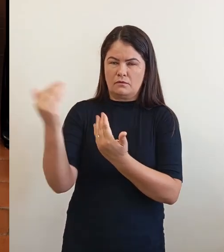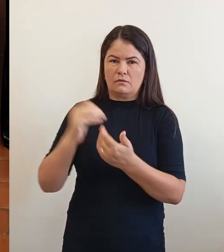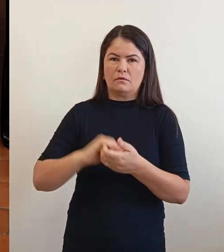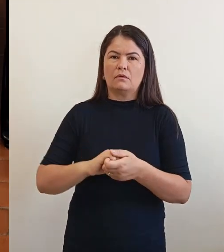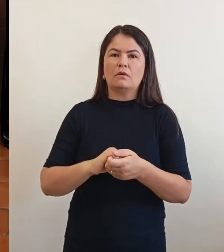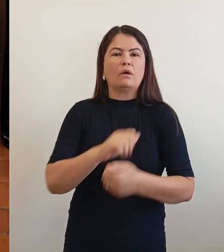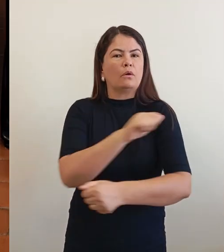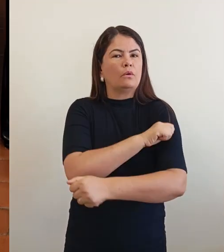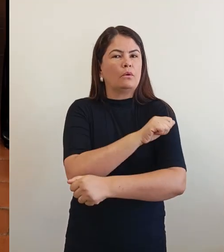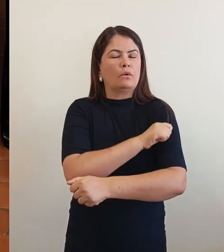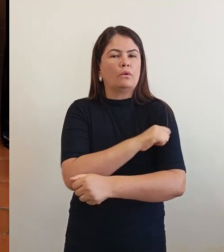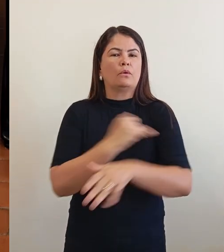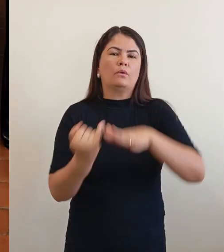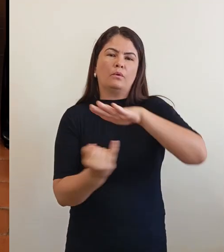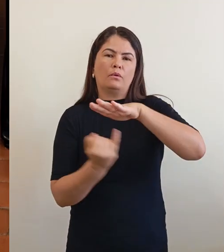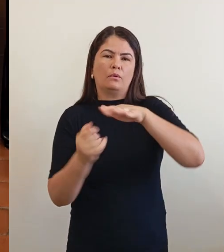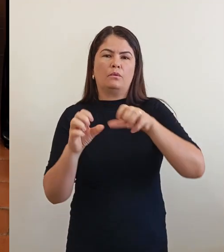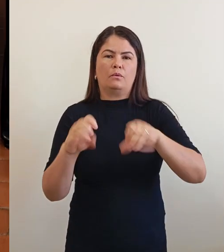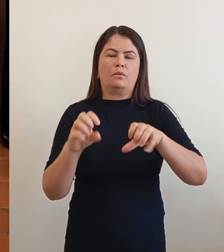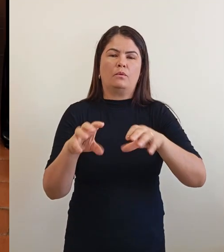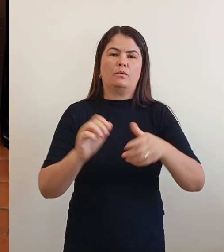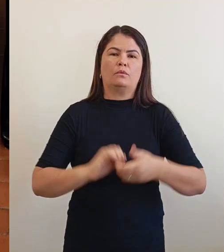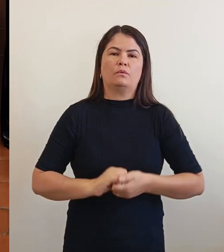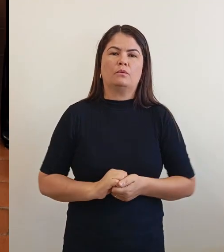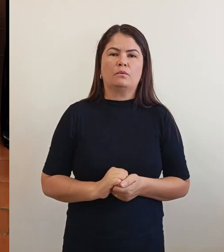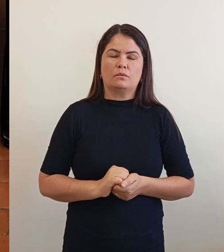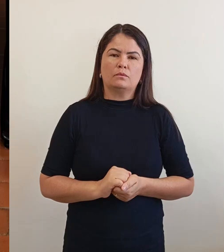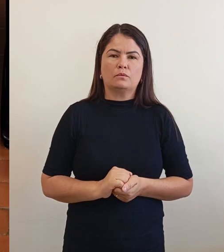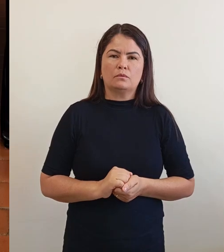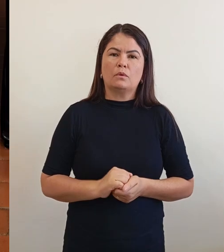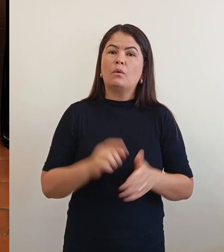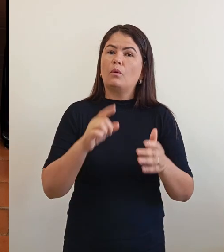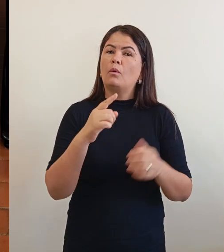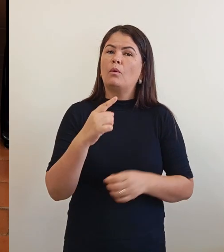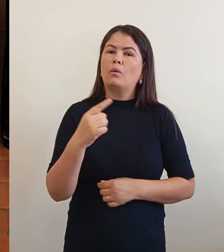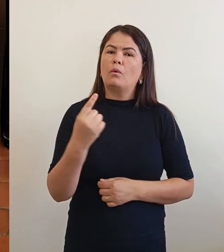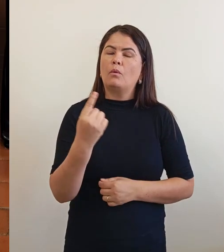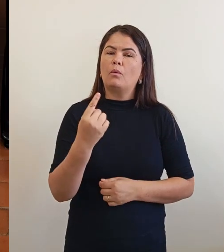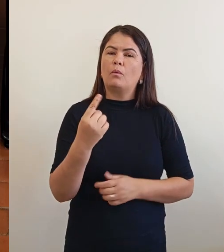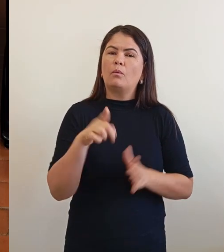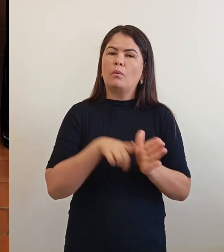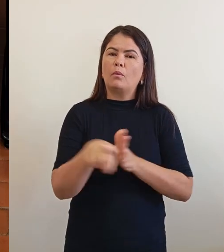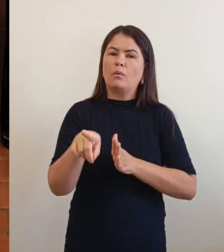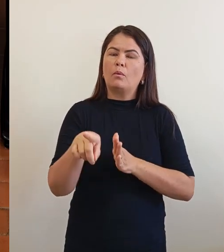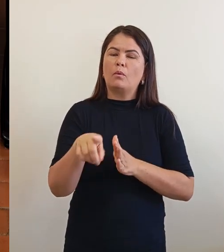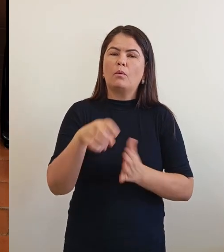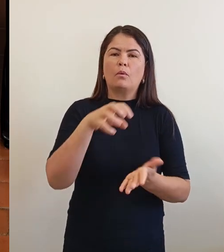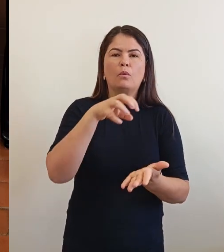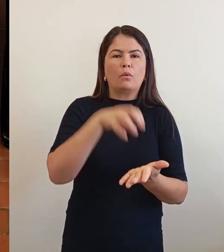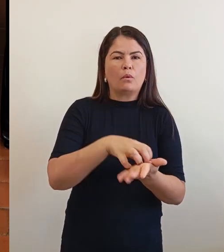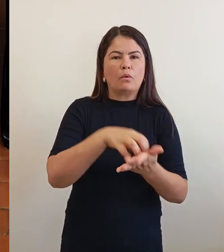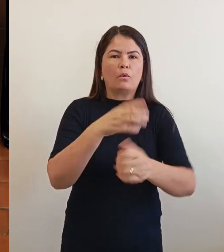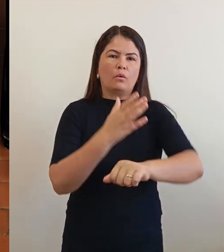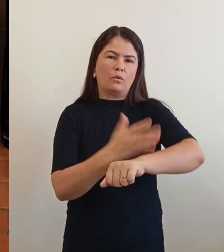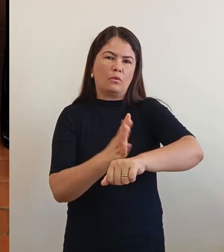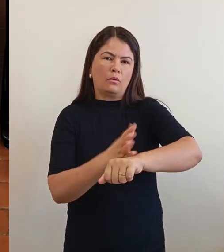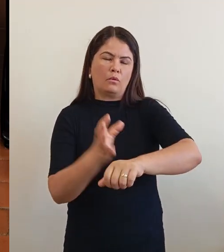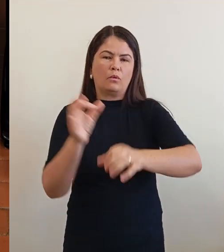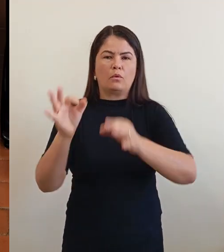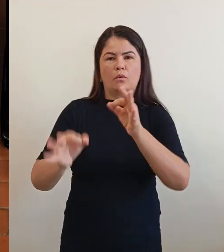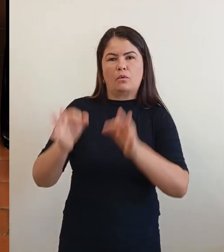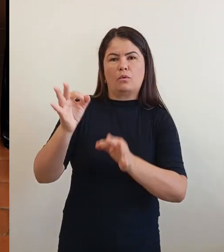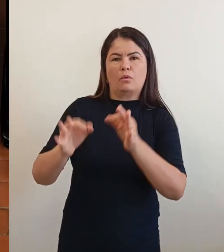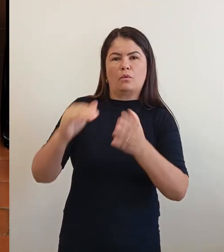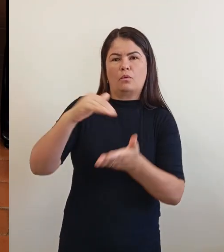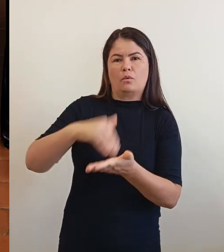estudantes e instituições de ensino. Questão 1. O Núcleo de Práticas Jurídicas, o Escritório